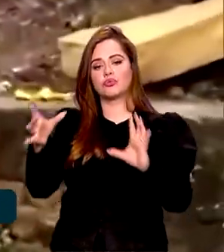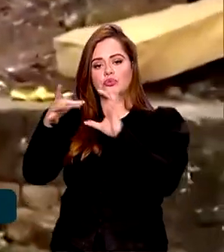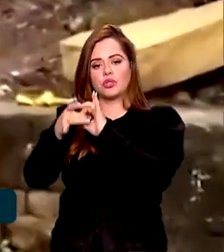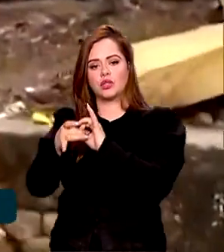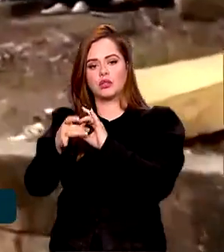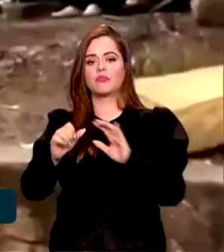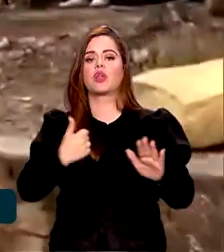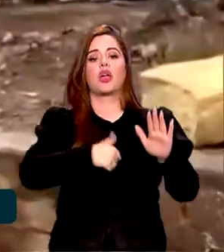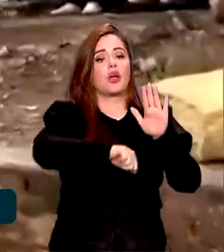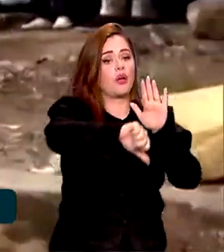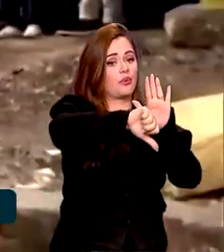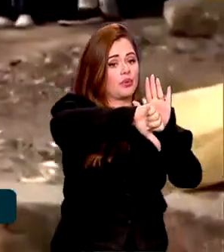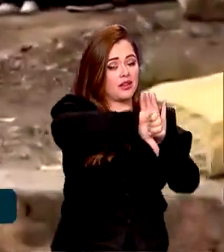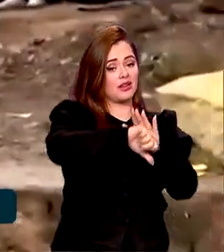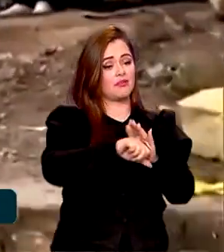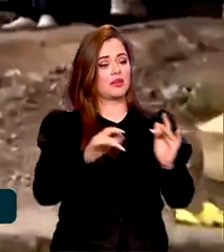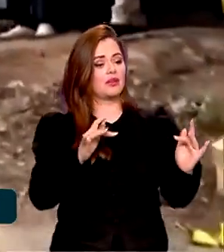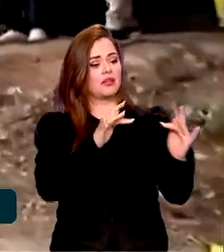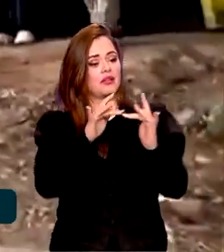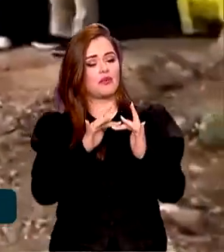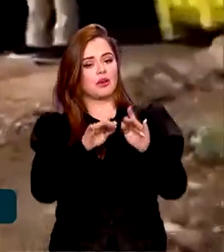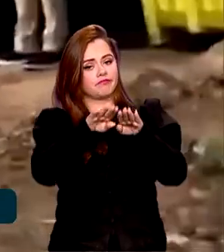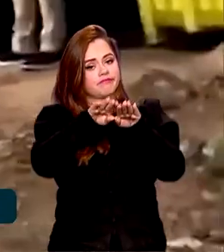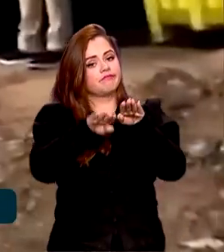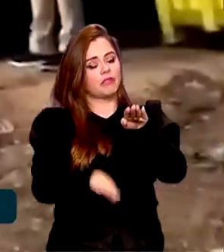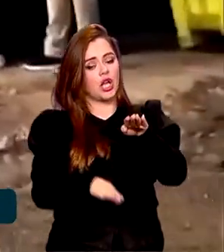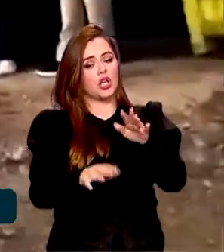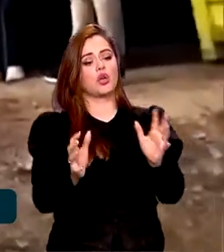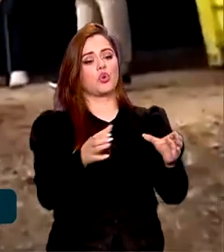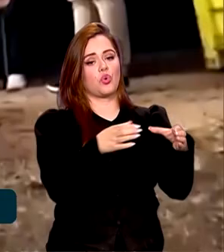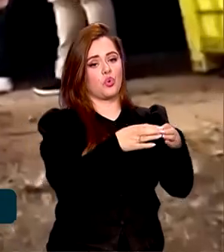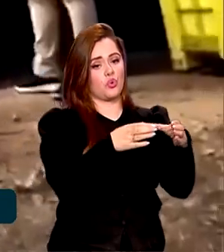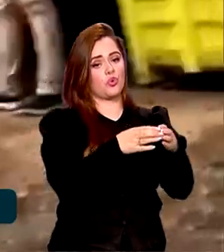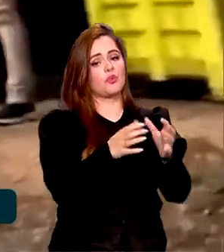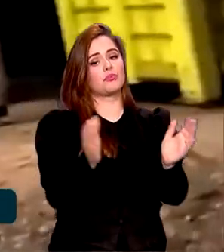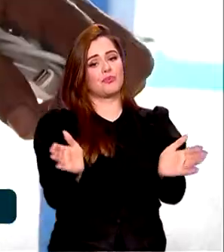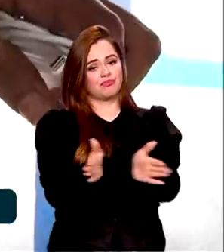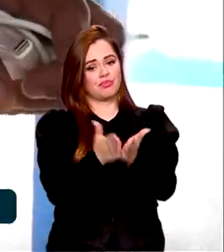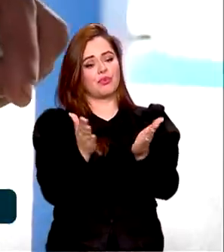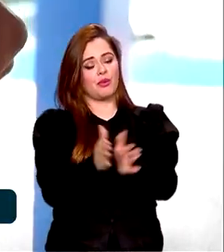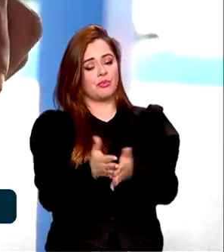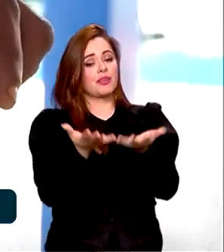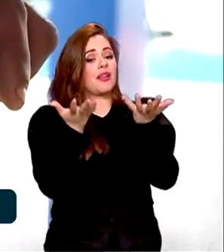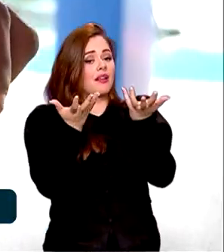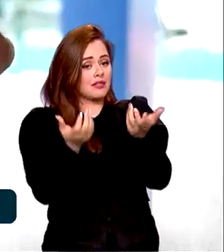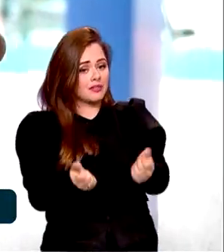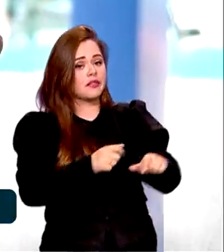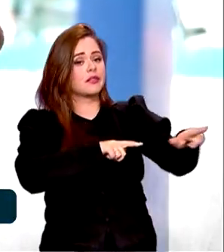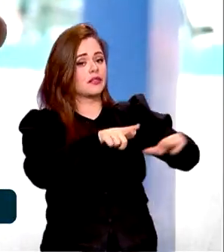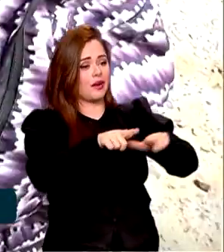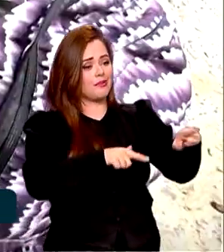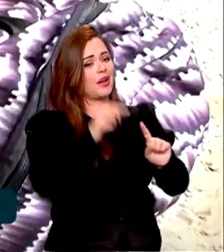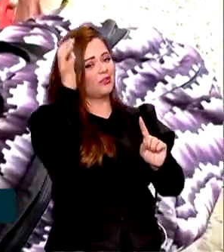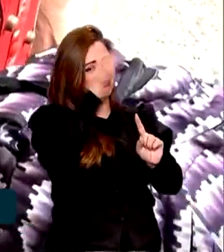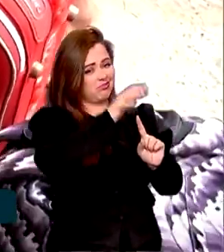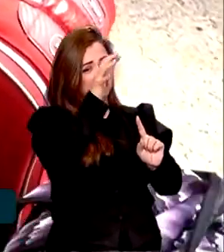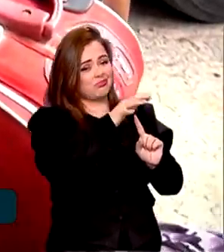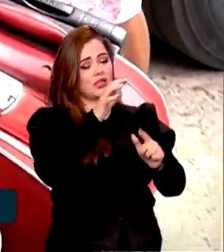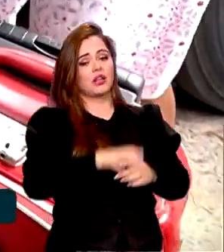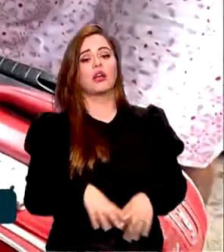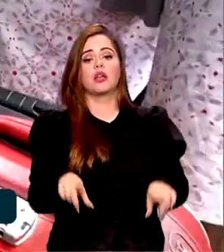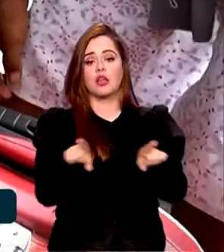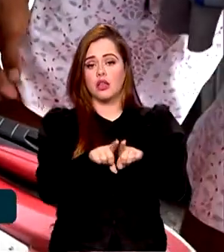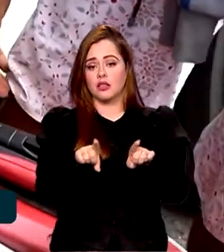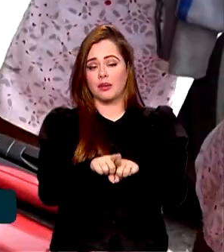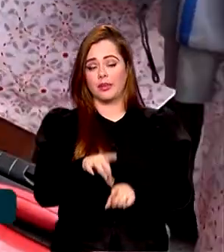à desigualdade atinge grupos mais vulneráveis que acabam aceitando propostas de trabalho abusivas e, além disso,